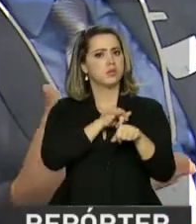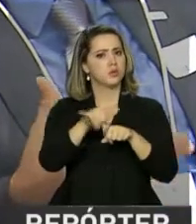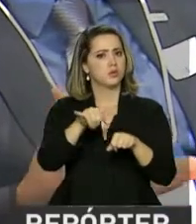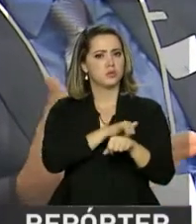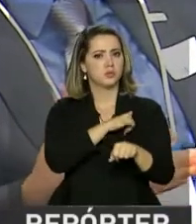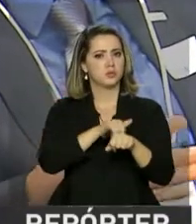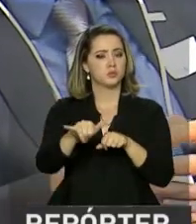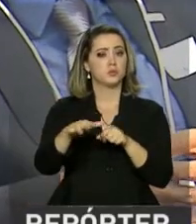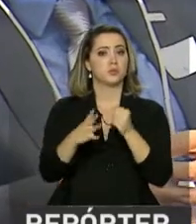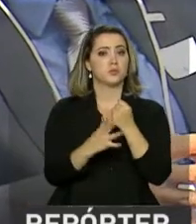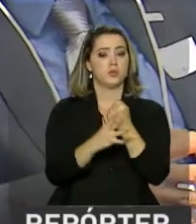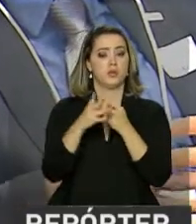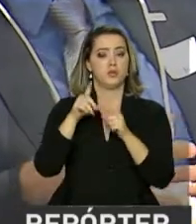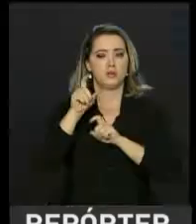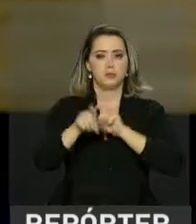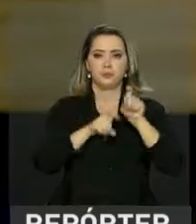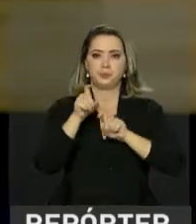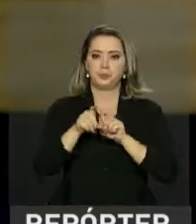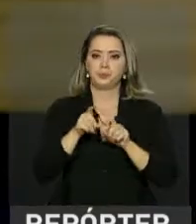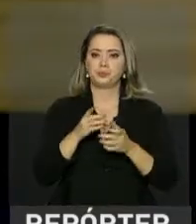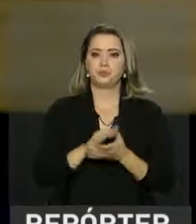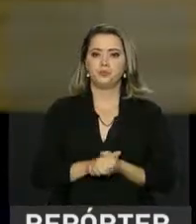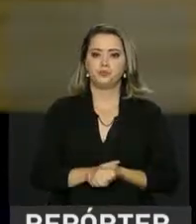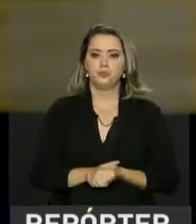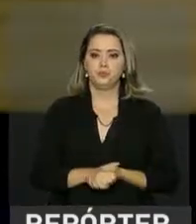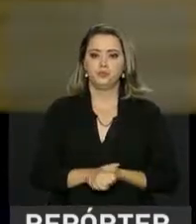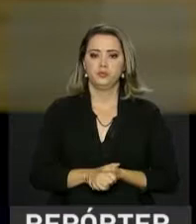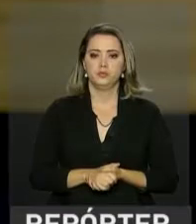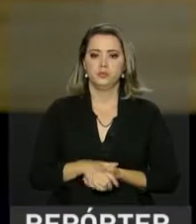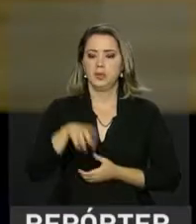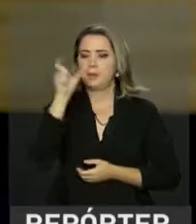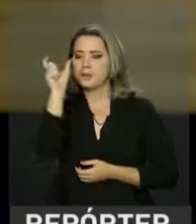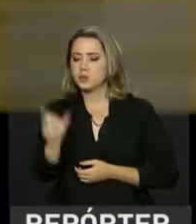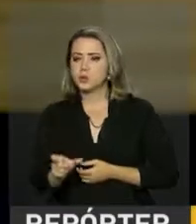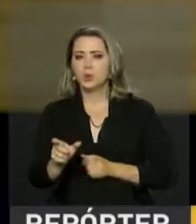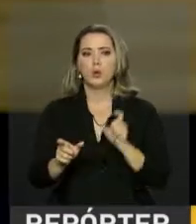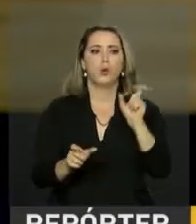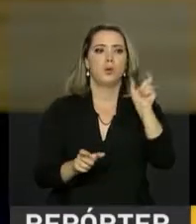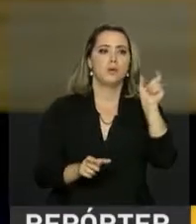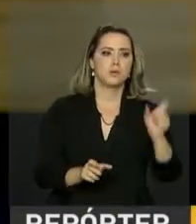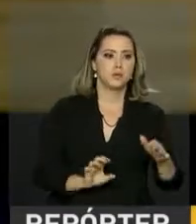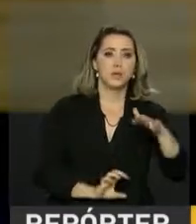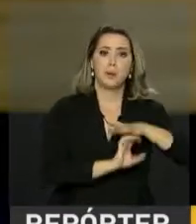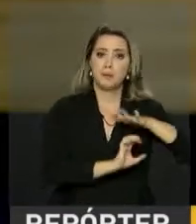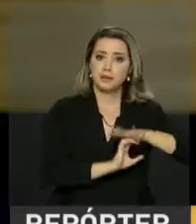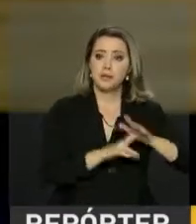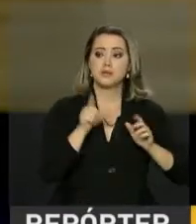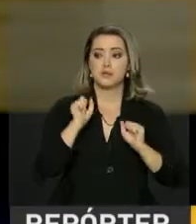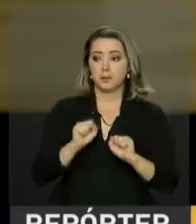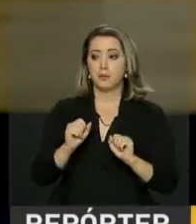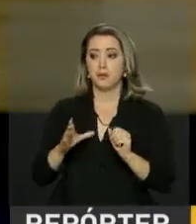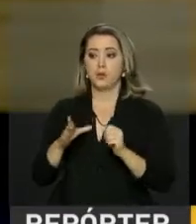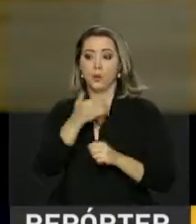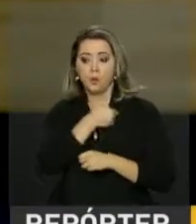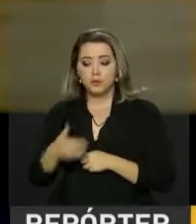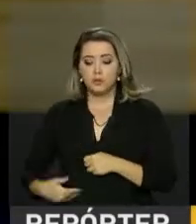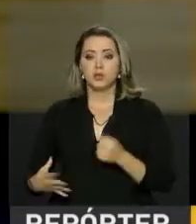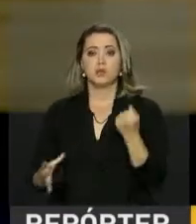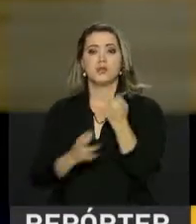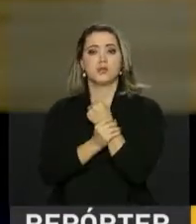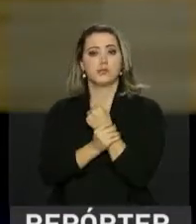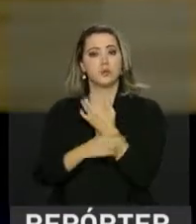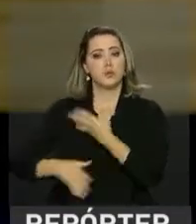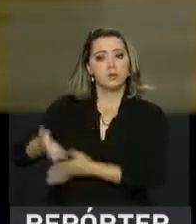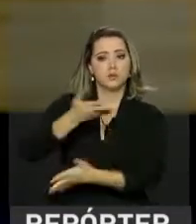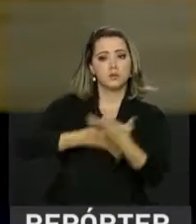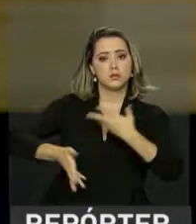da estratégia digital brasileira. A ideia é de que o cidadão, de que a pequena empresa, de o próprio governo possa se sentir seguro ao fazer suas transações no mundo